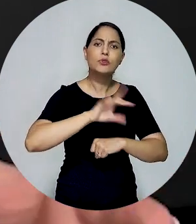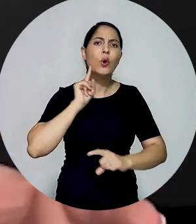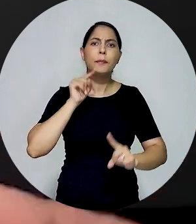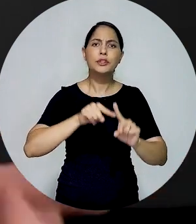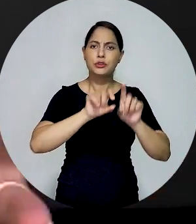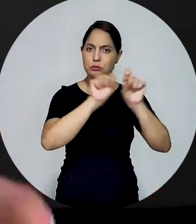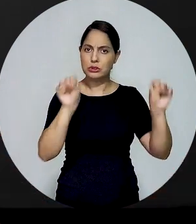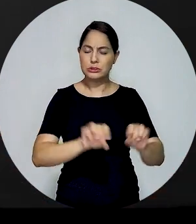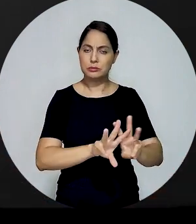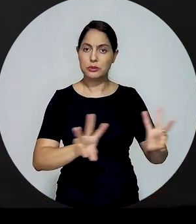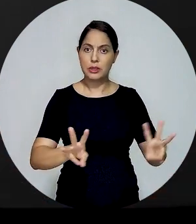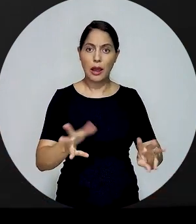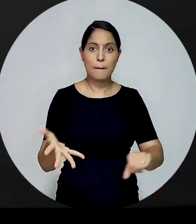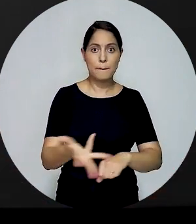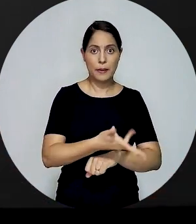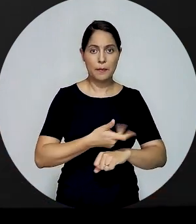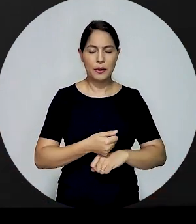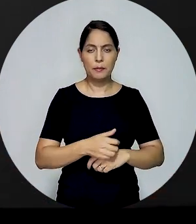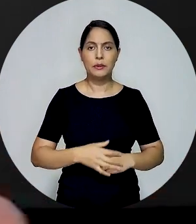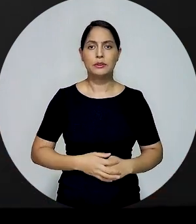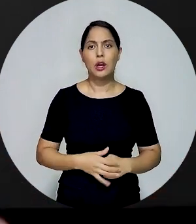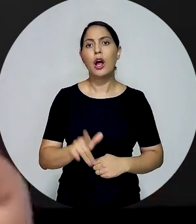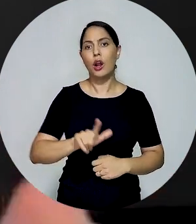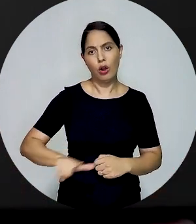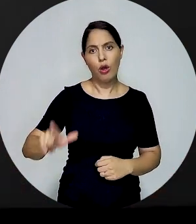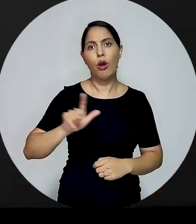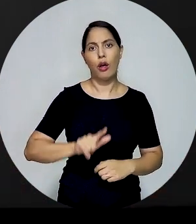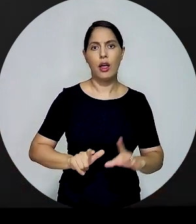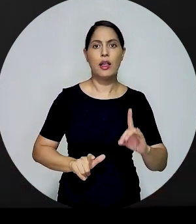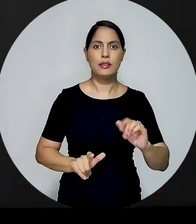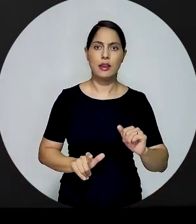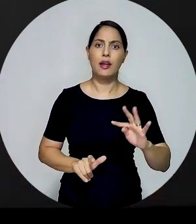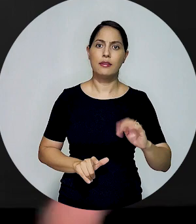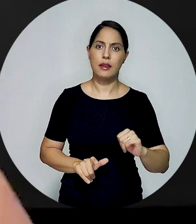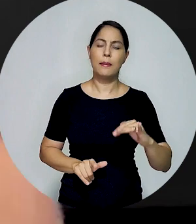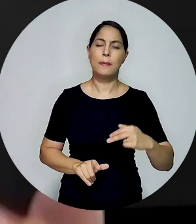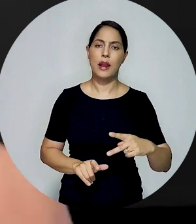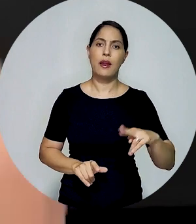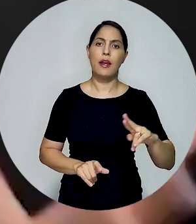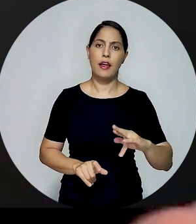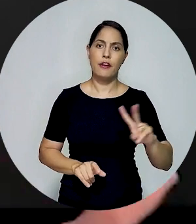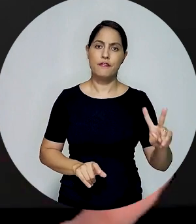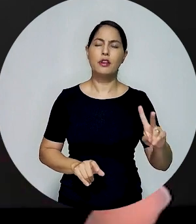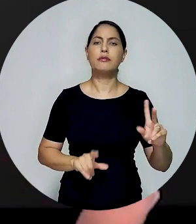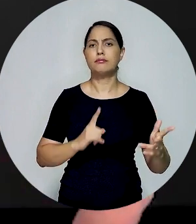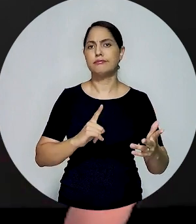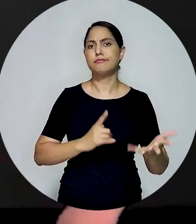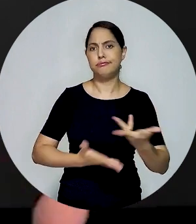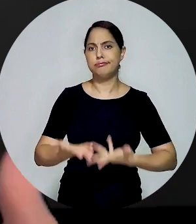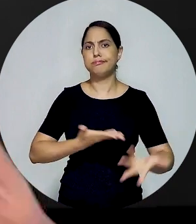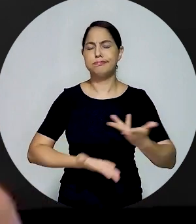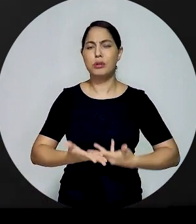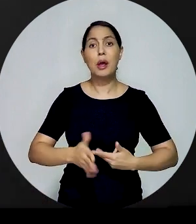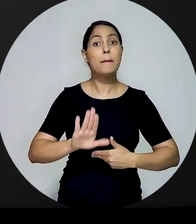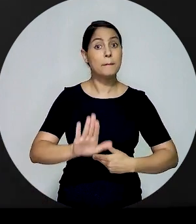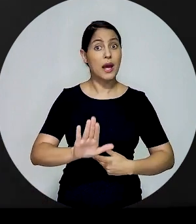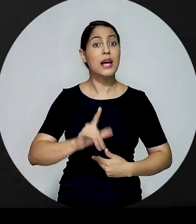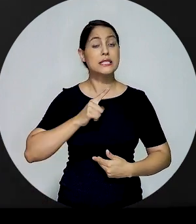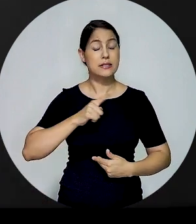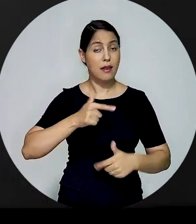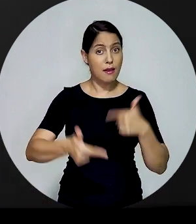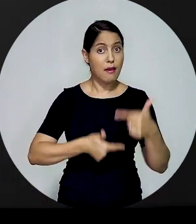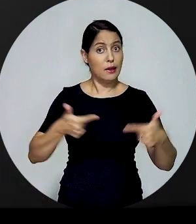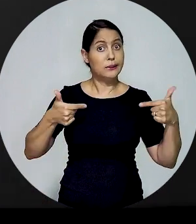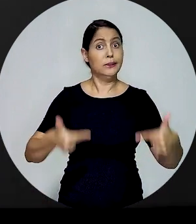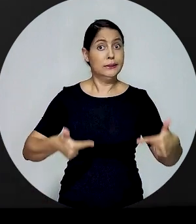levando essas sugestões de aprimoramento do sistema. Tudo isso depende da data prévia, do desenvolvimento de ferramentas, mas o